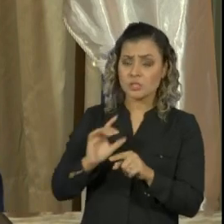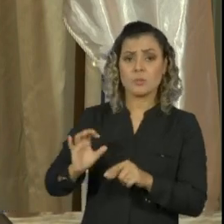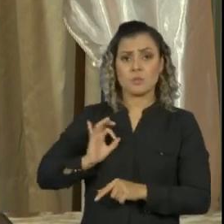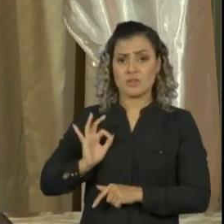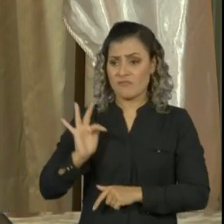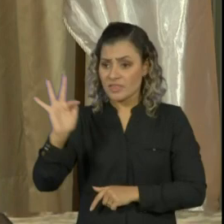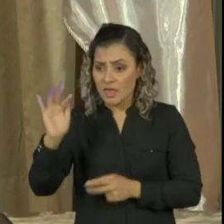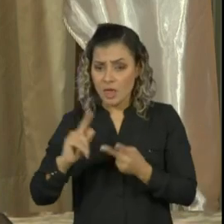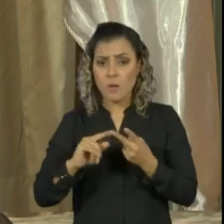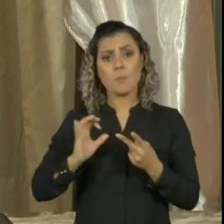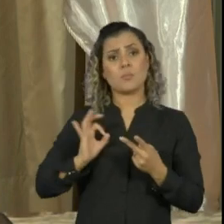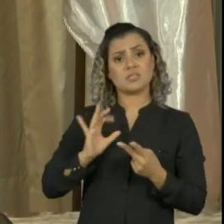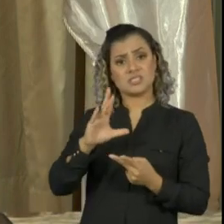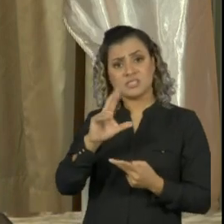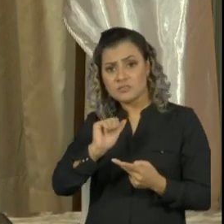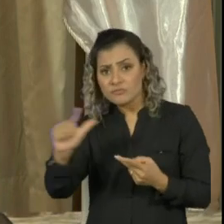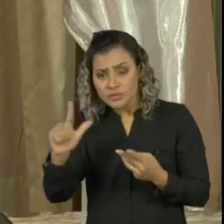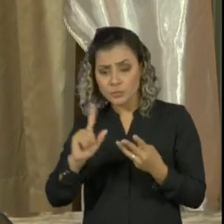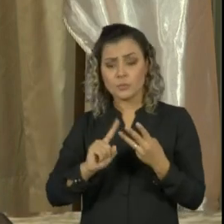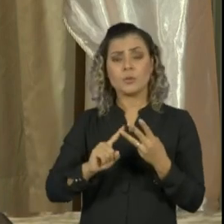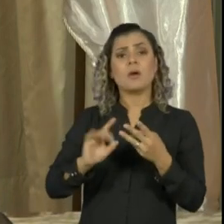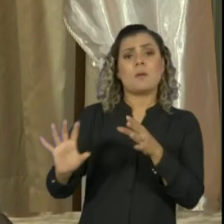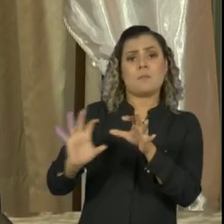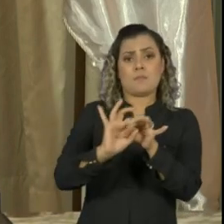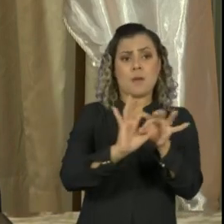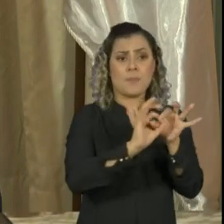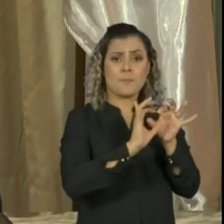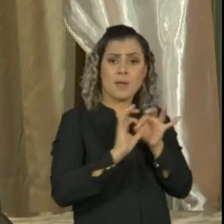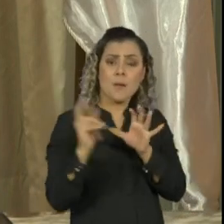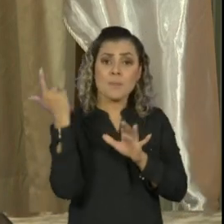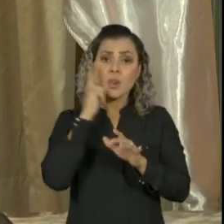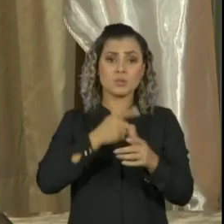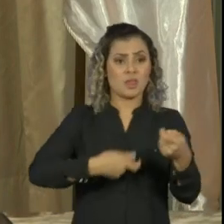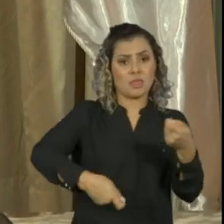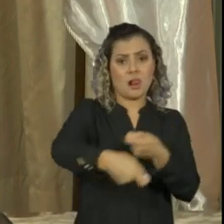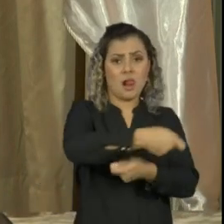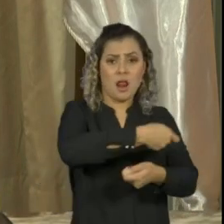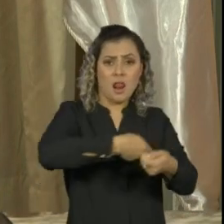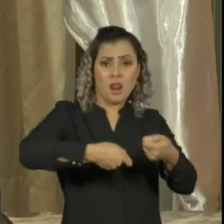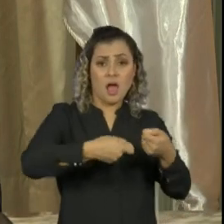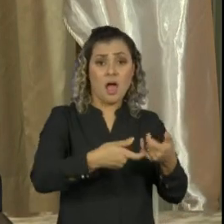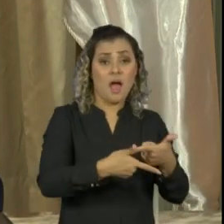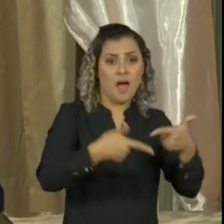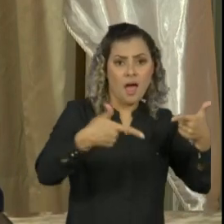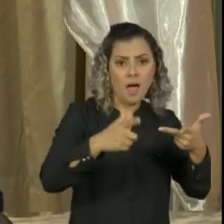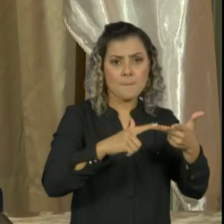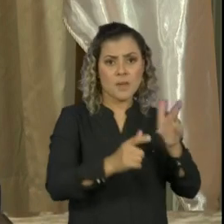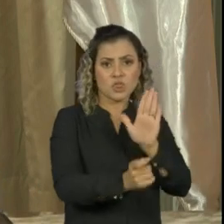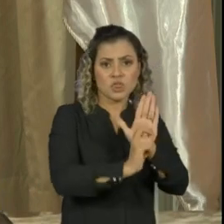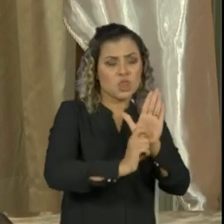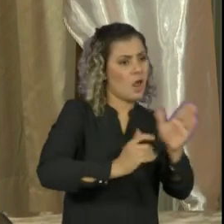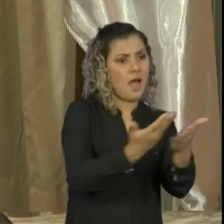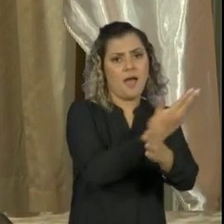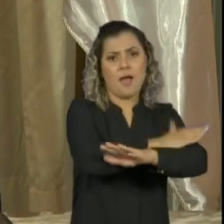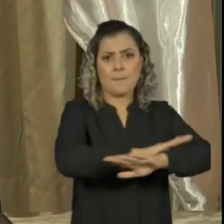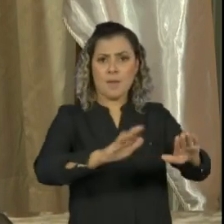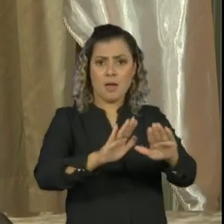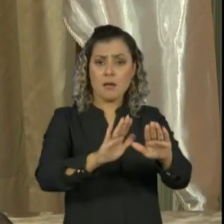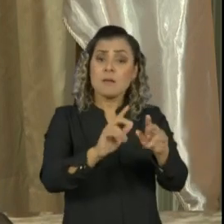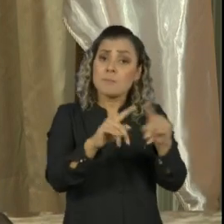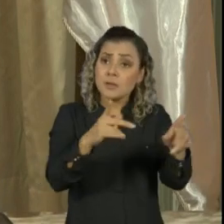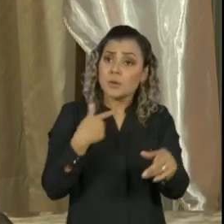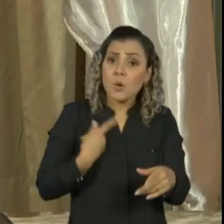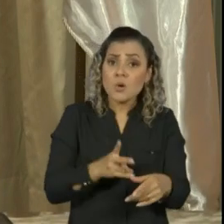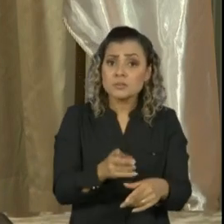Federal com a Polícia Civil para poder combater o tráfico de armas e de drogas. Senão, nós continuaríamos